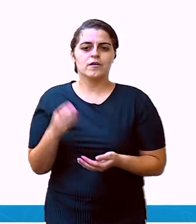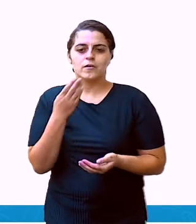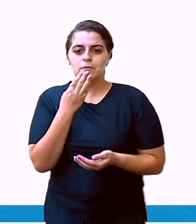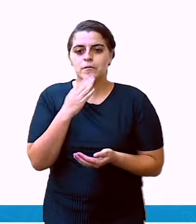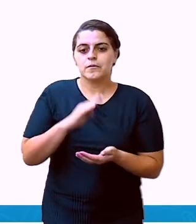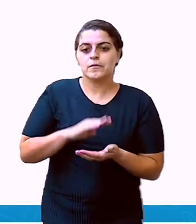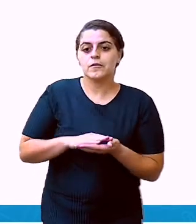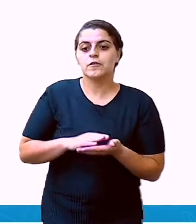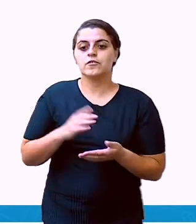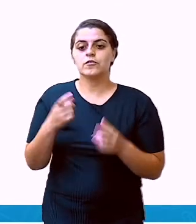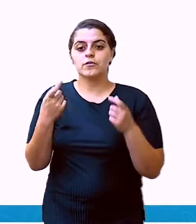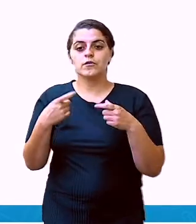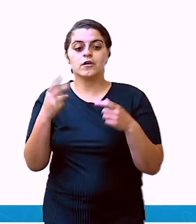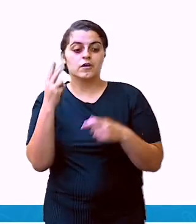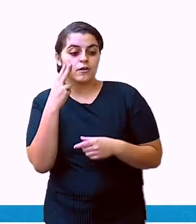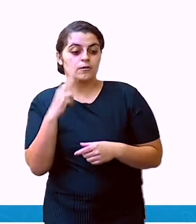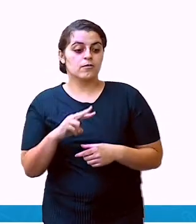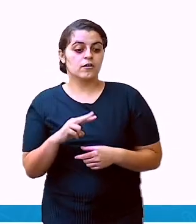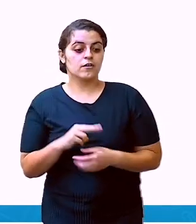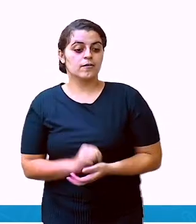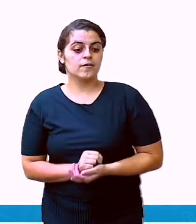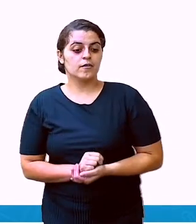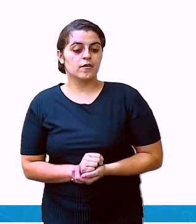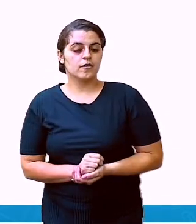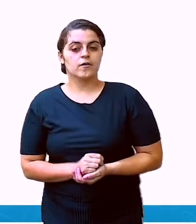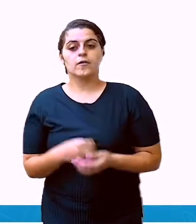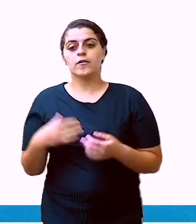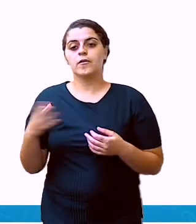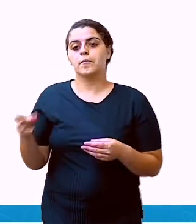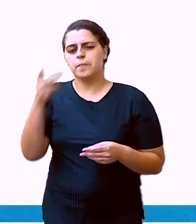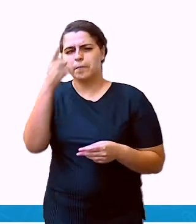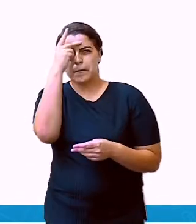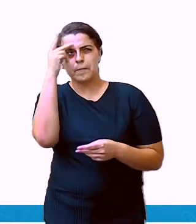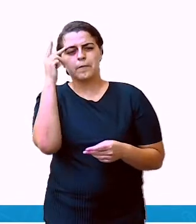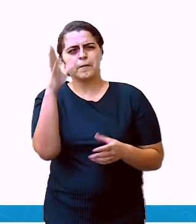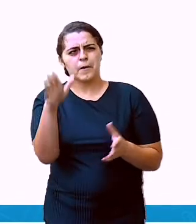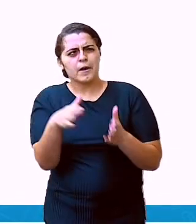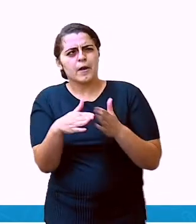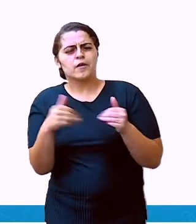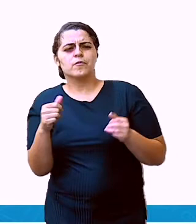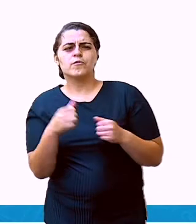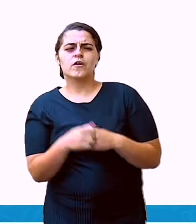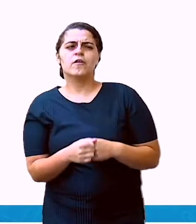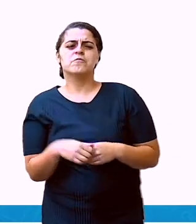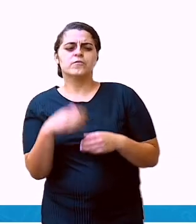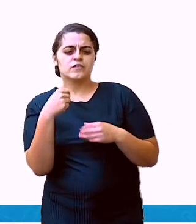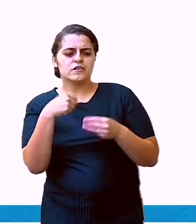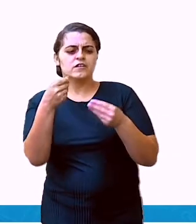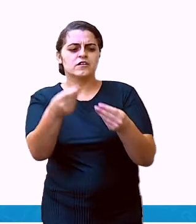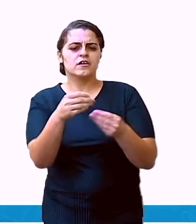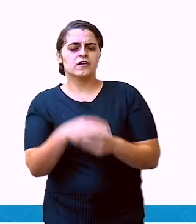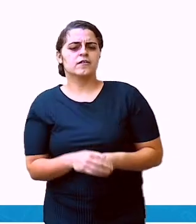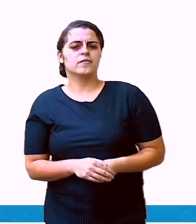num local visível para a pessoa ou mande alguém entregar essa pessoa. Não é mesmo?